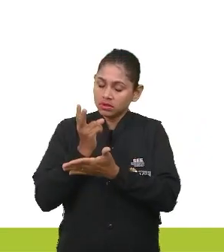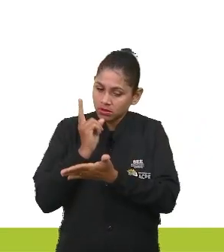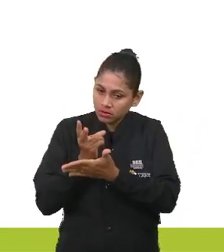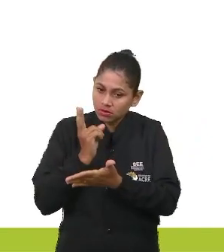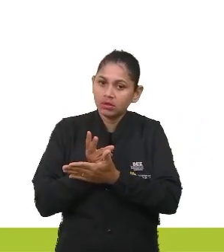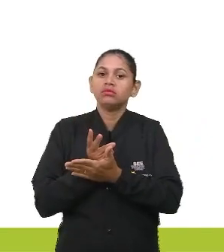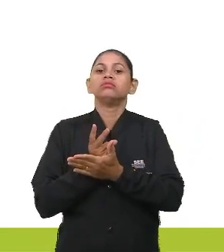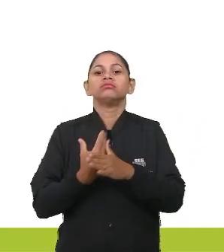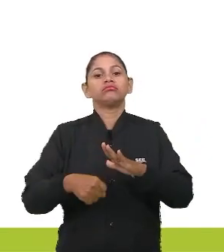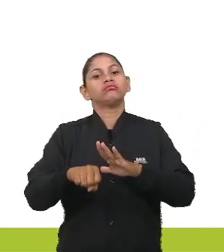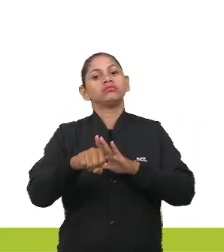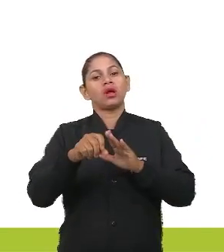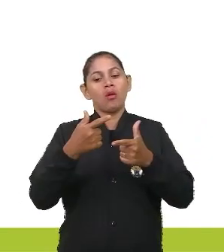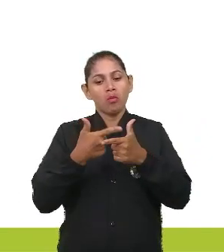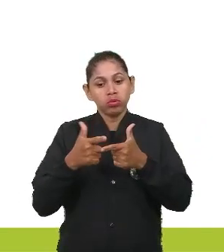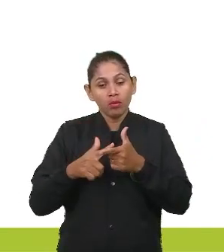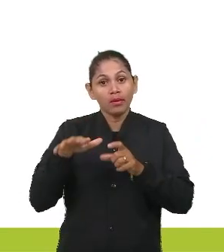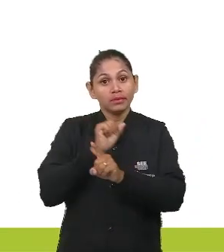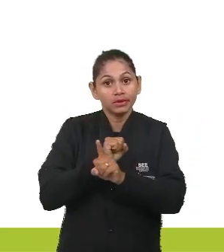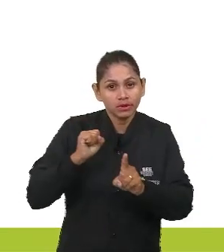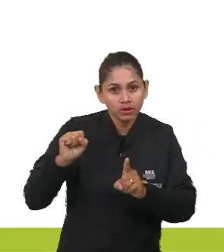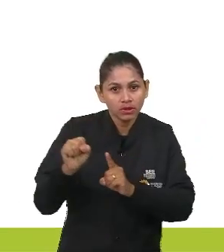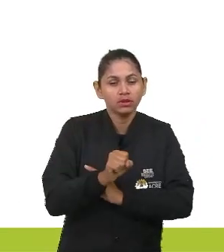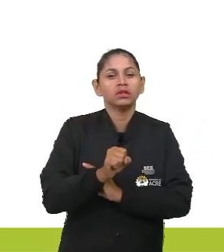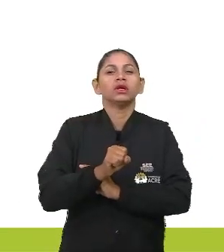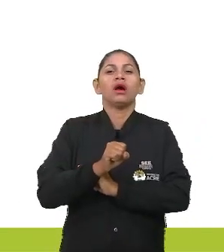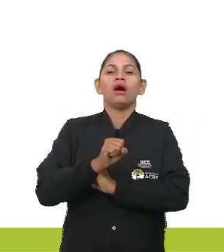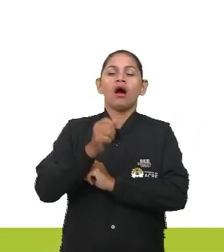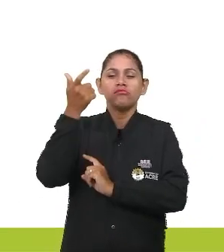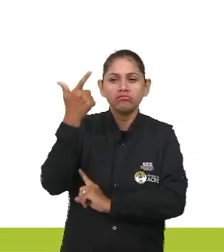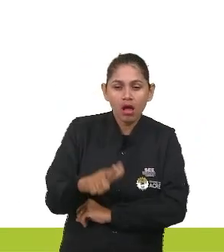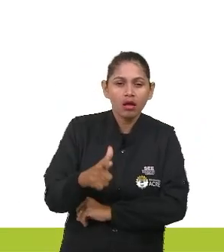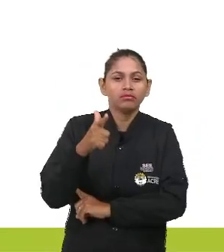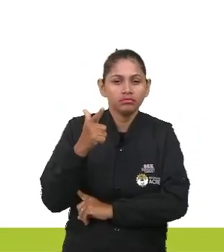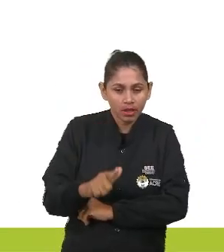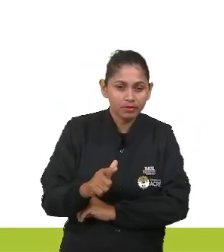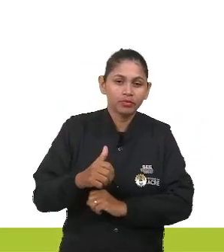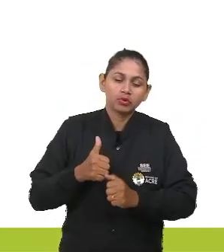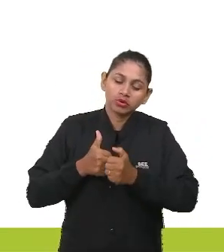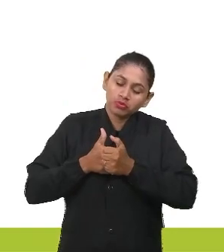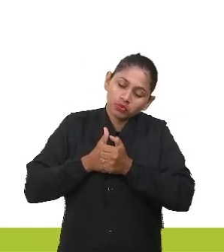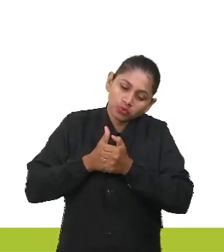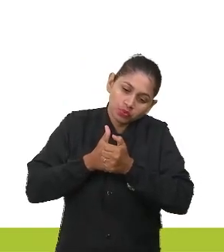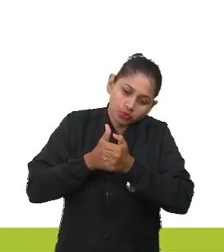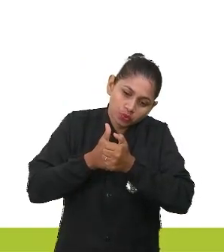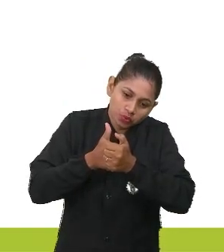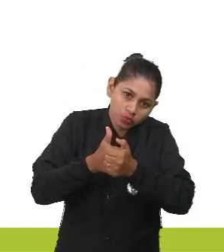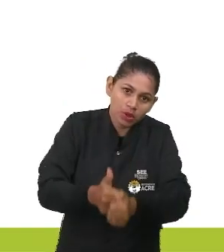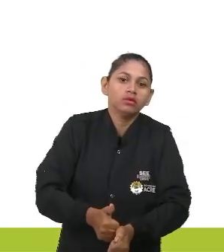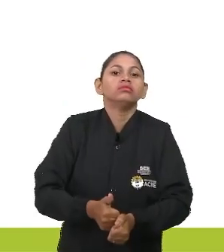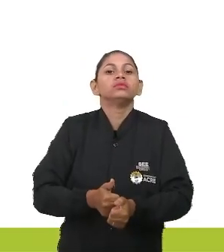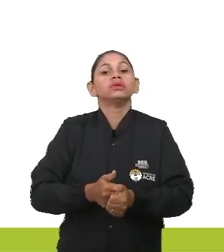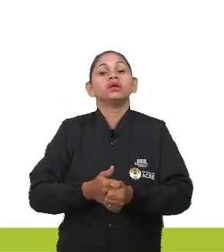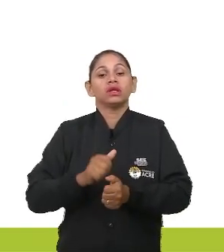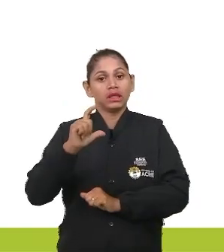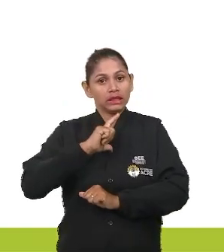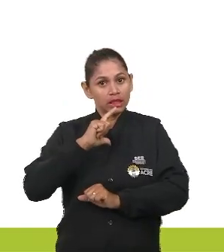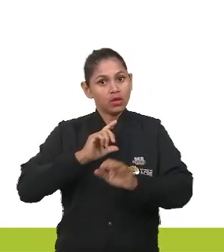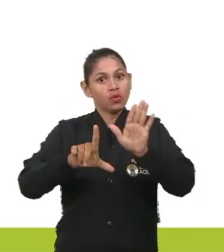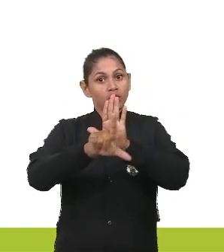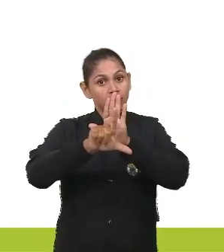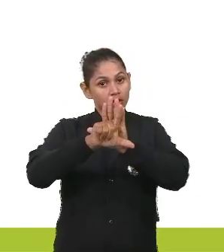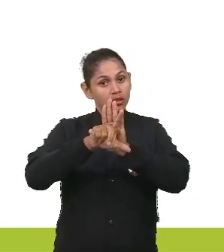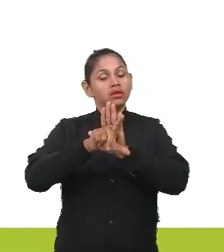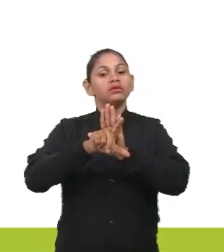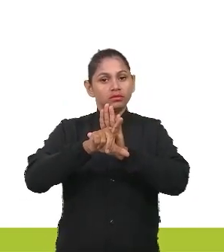de um problema social, recorrente, persistente, e que tem uma legislação geralmente acerca